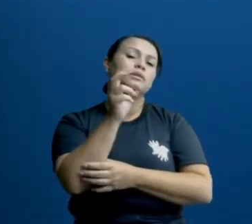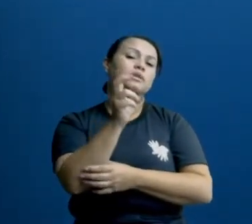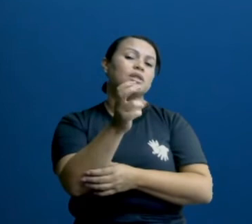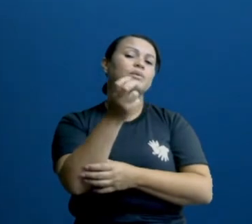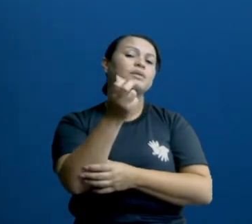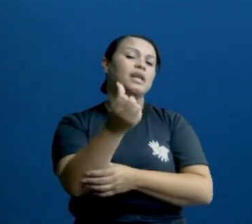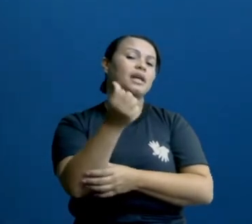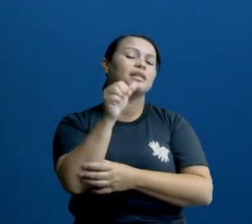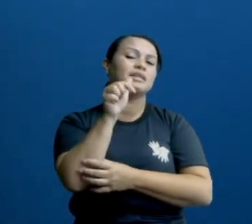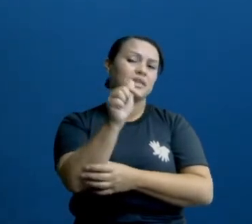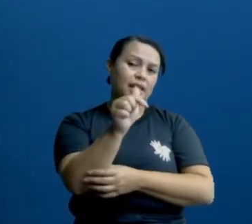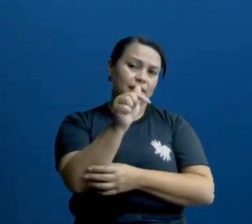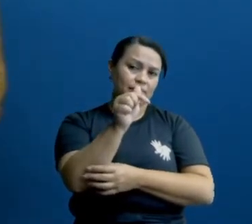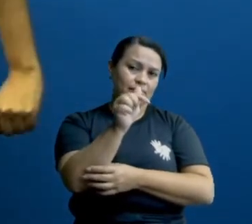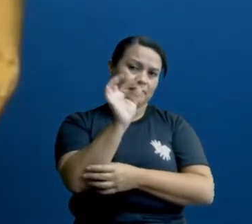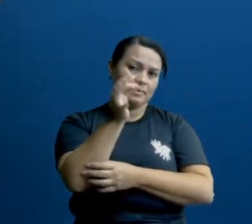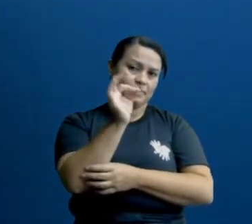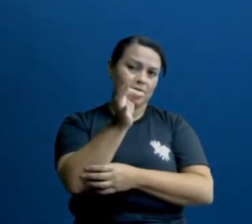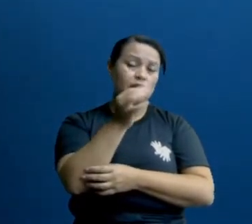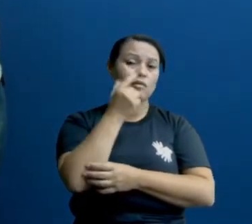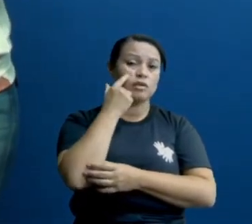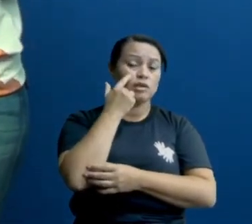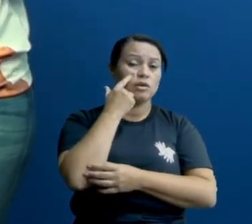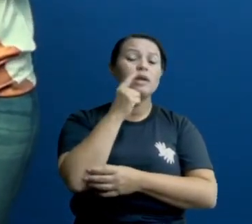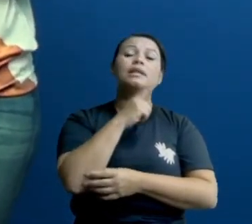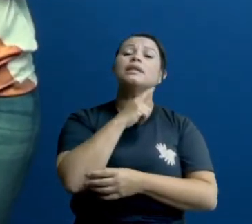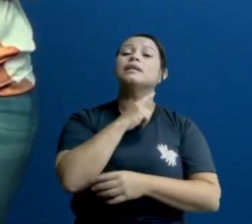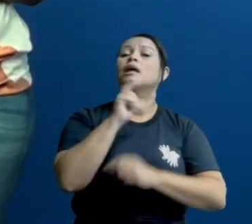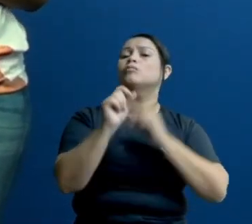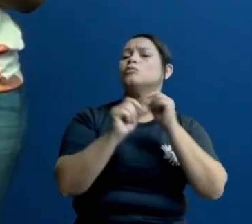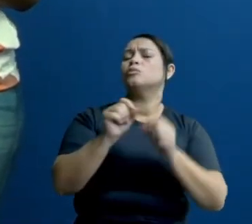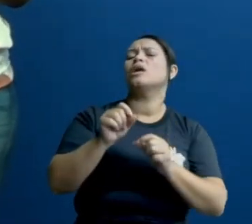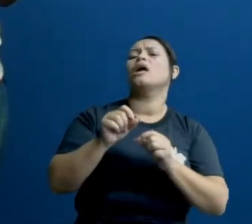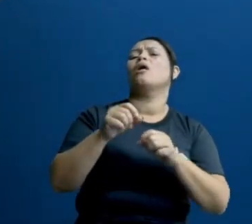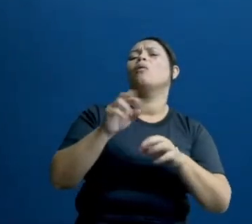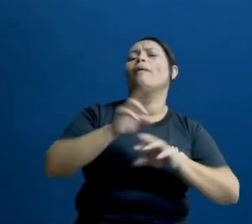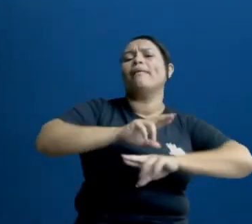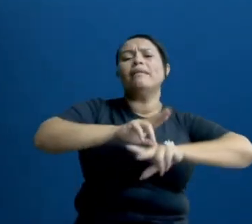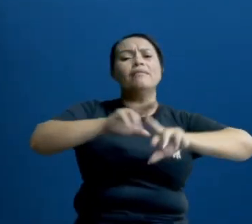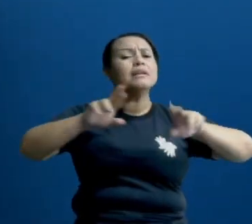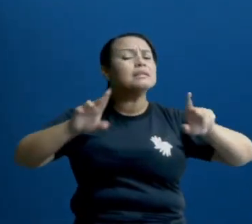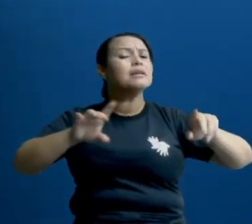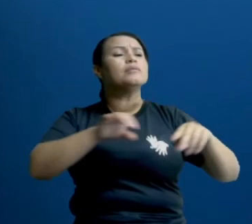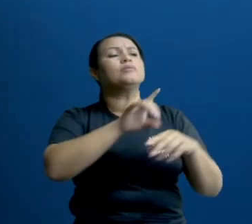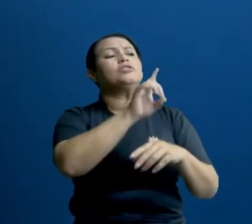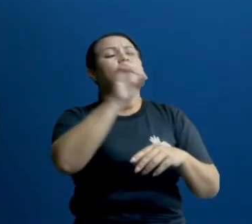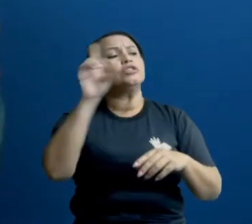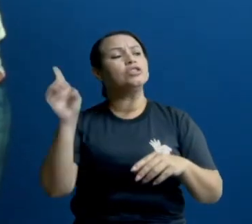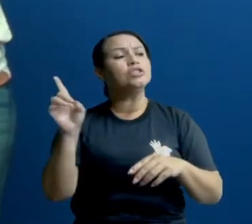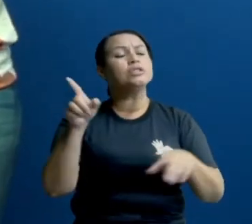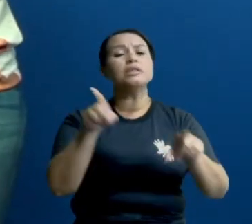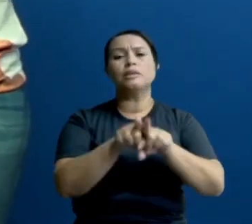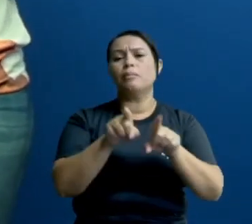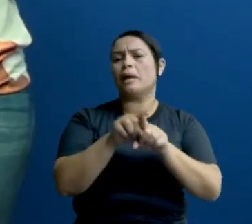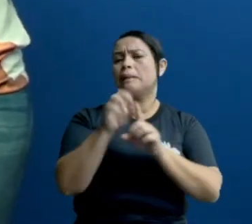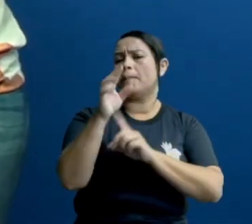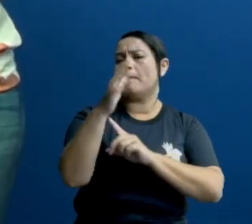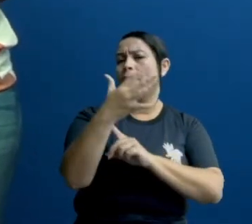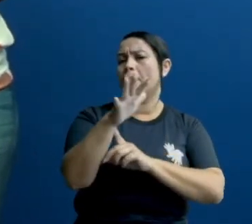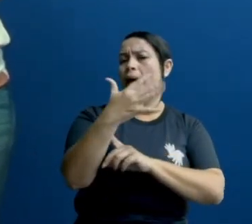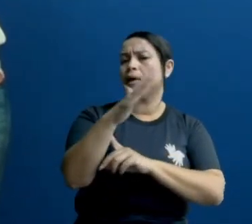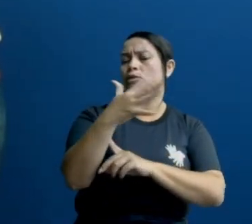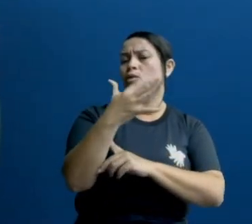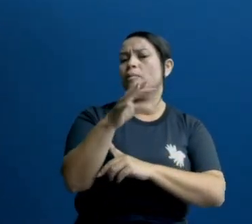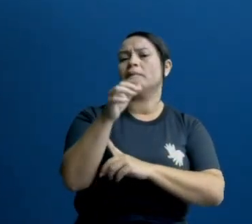cinco, seis, sete, certo? Então, aí a gente tem uma variaçãozinha, certo? De dias, de mais ou menos